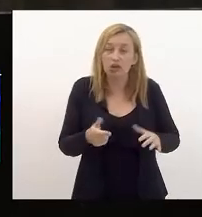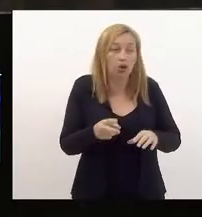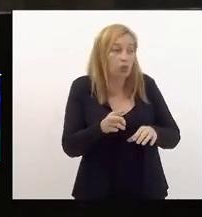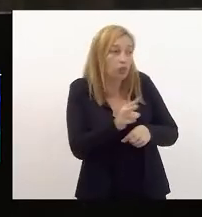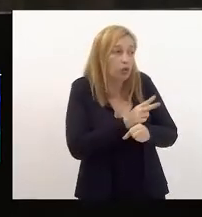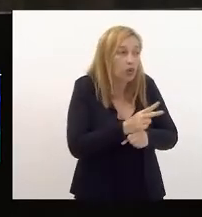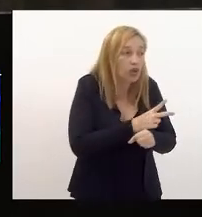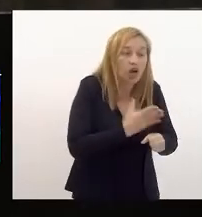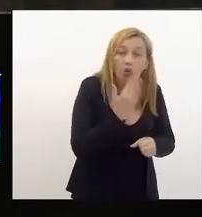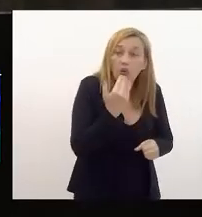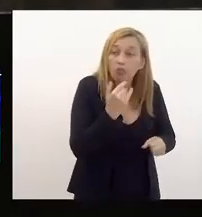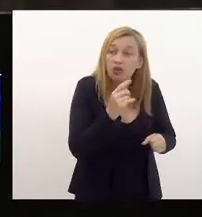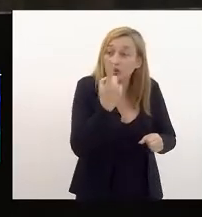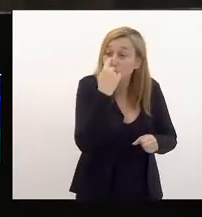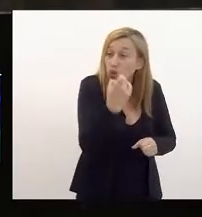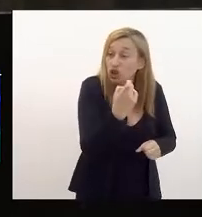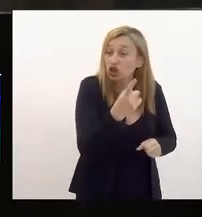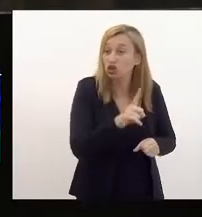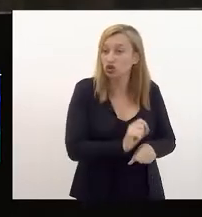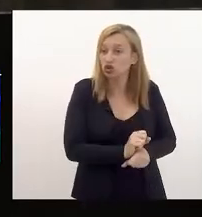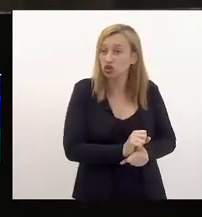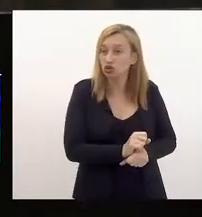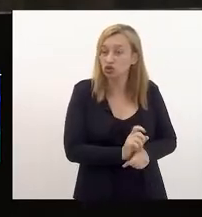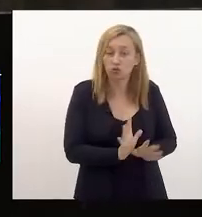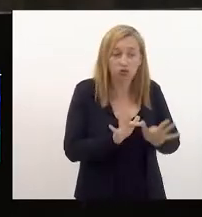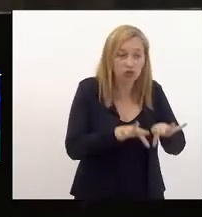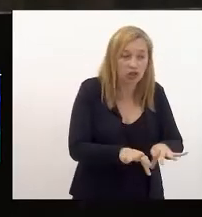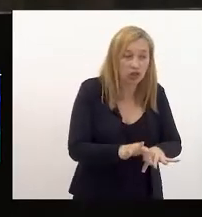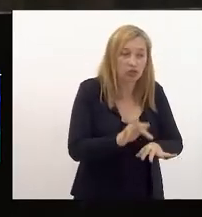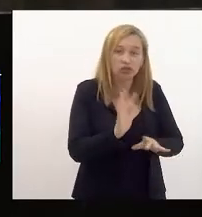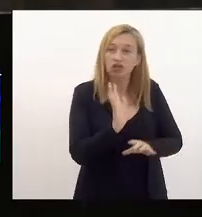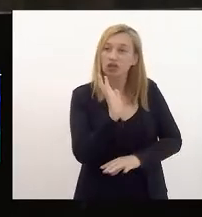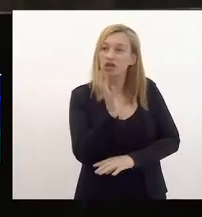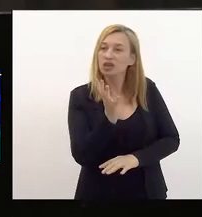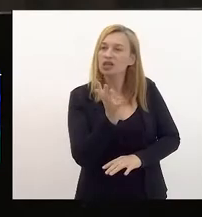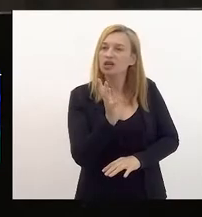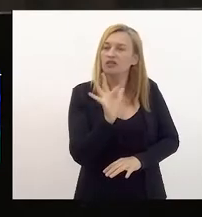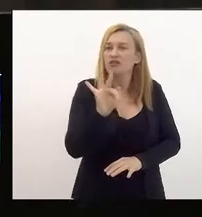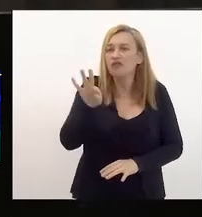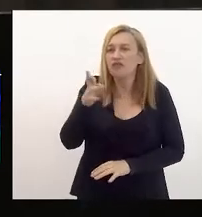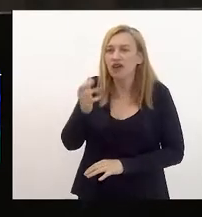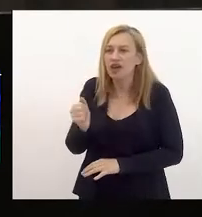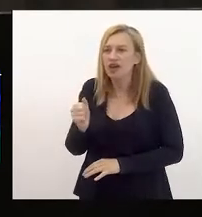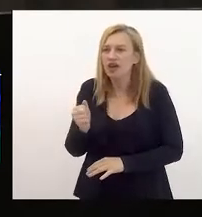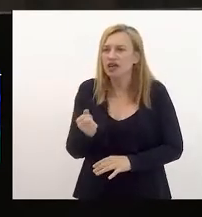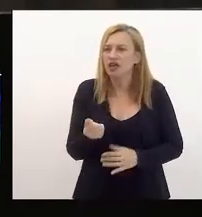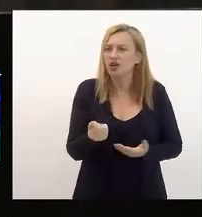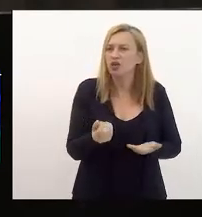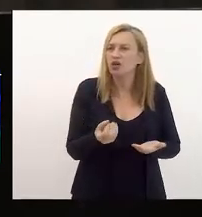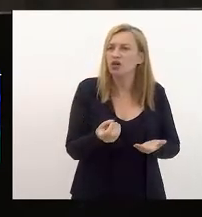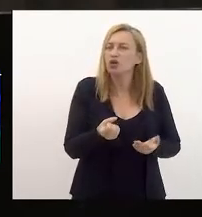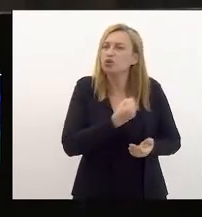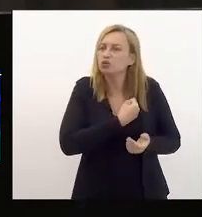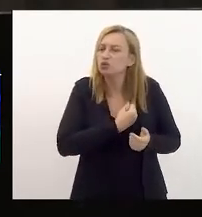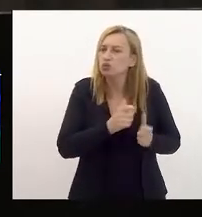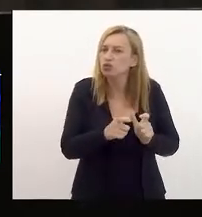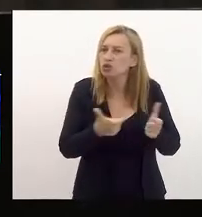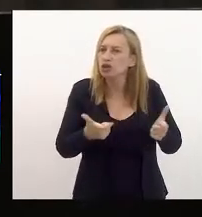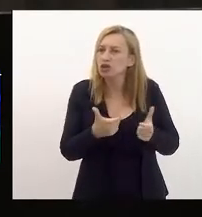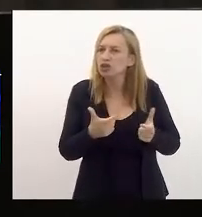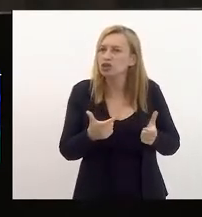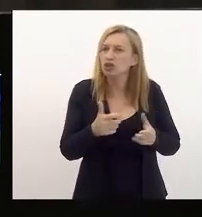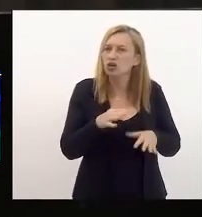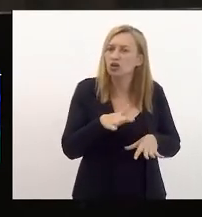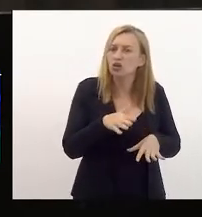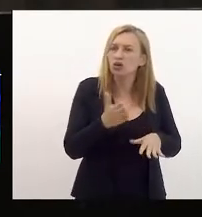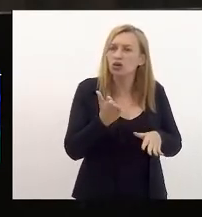lixo, que procuram alimento no final de feira, com os restos da xepa. Aumentou as pessoas em busca dos